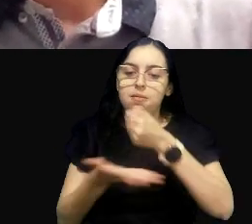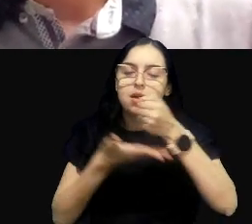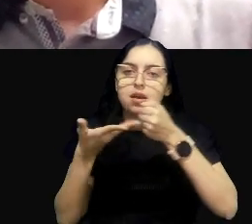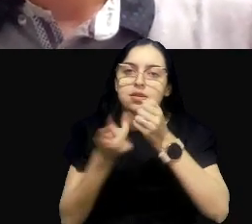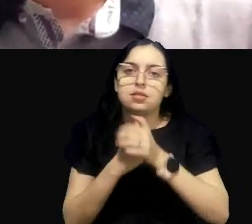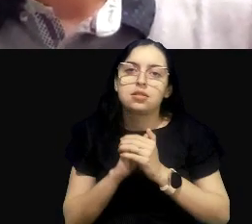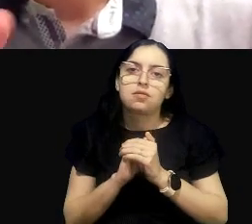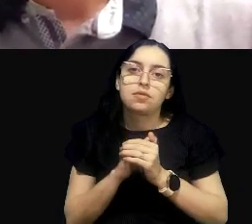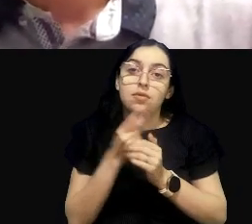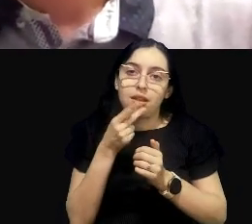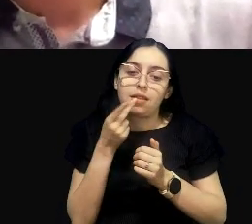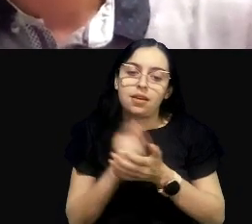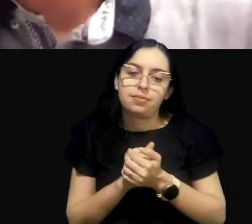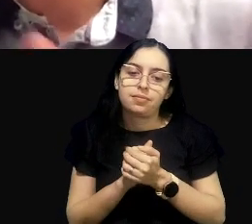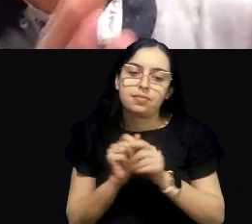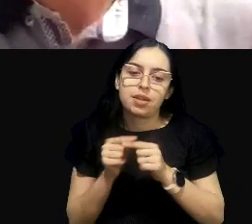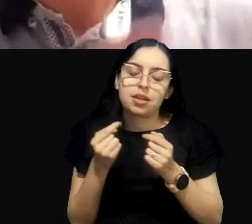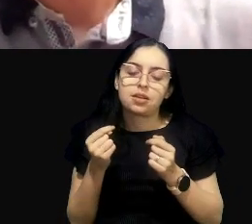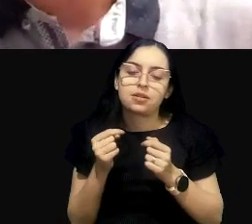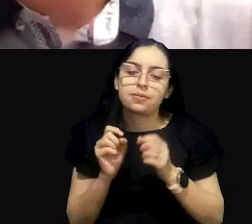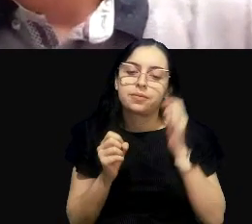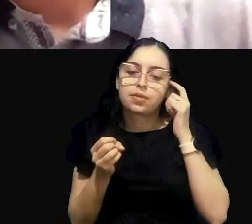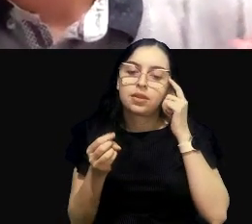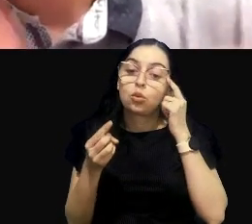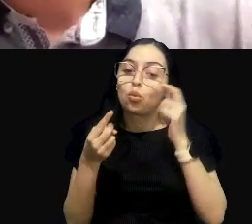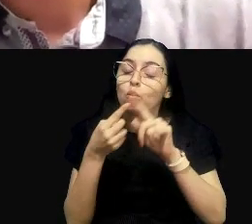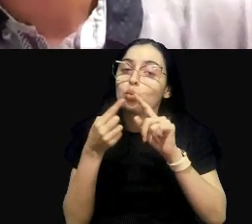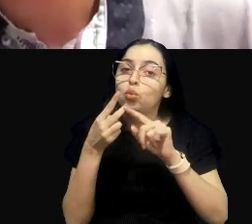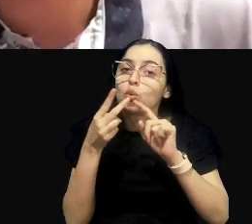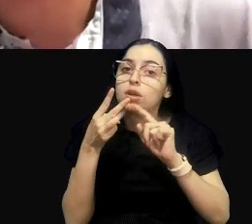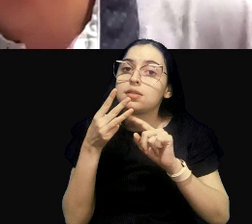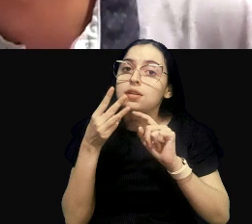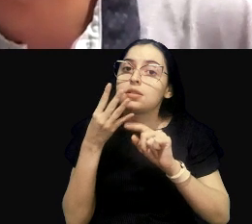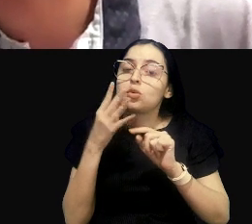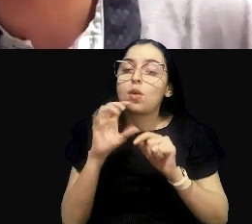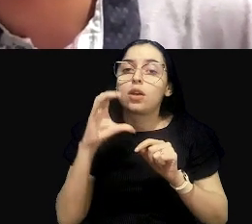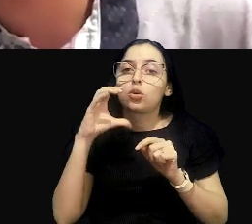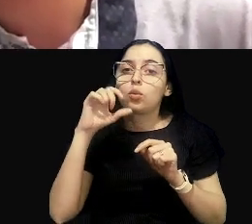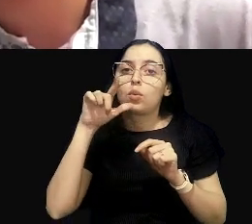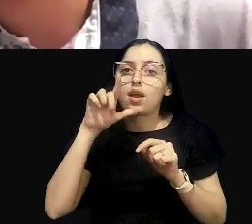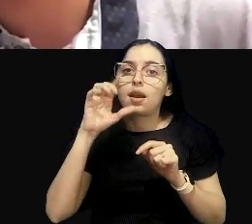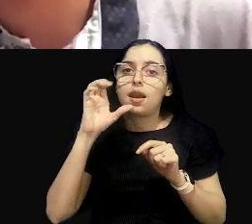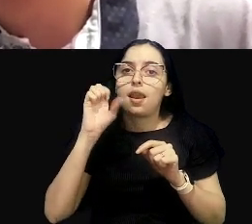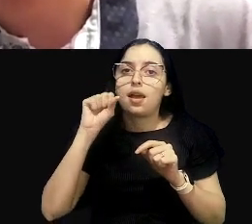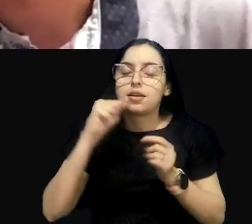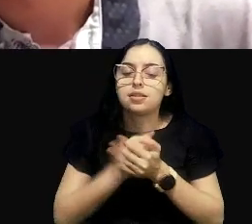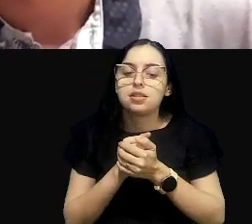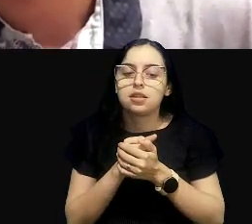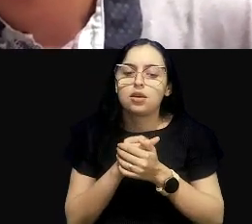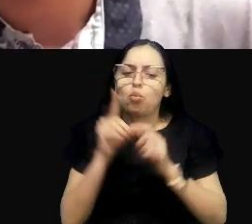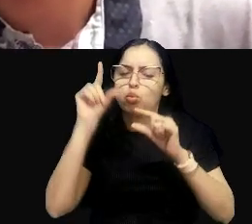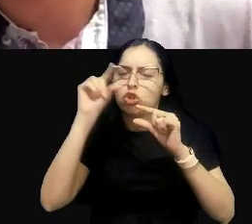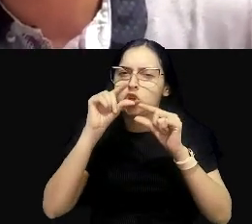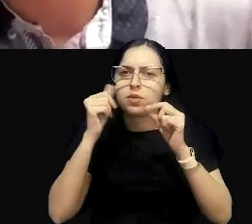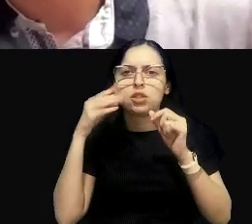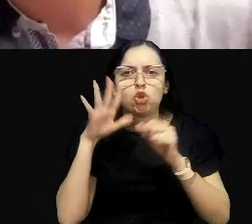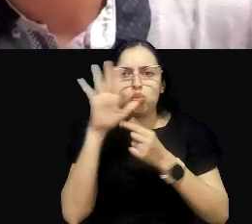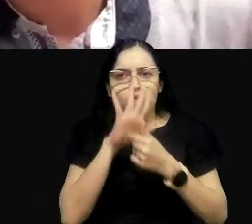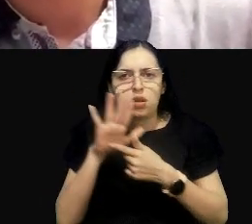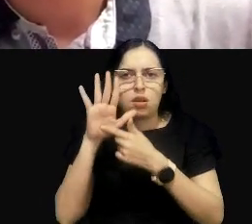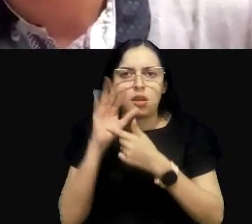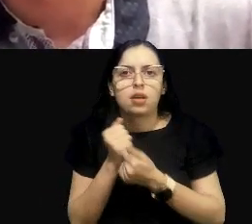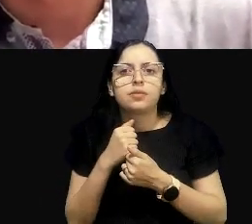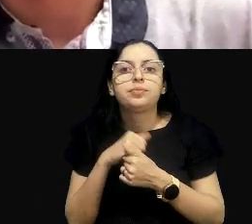resolução diz. Agora, vamos para as classes 1, 2, 3 e 4. Então, vou ter um trechinho aqui só para ilustrar o que eu estou dizendo. Águas